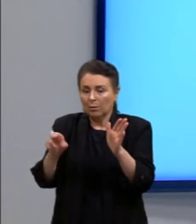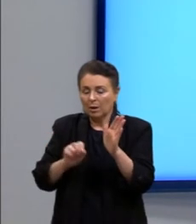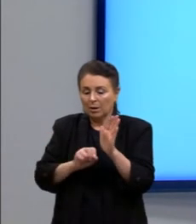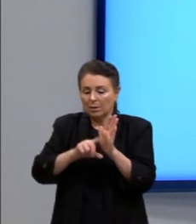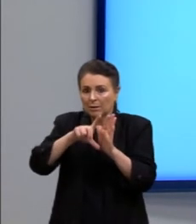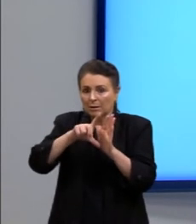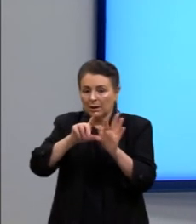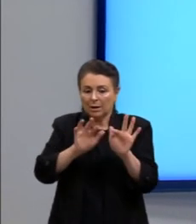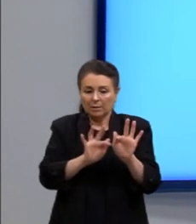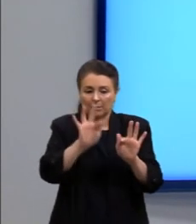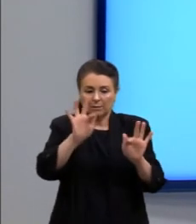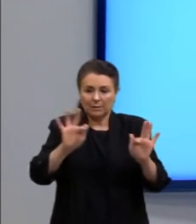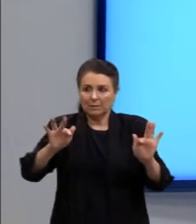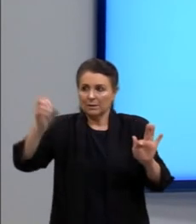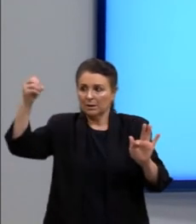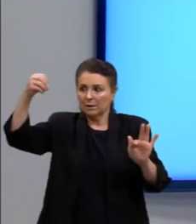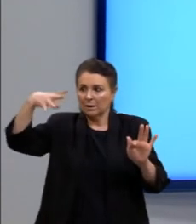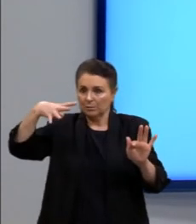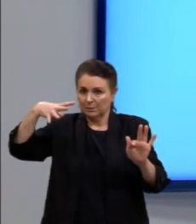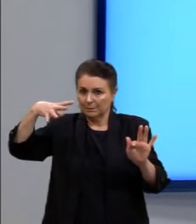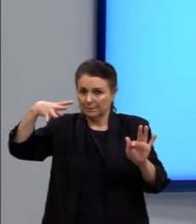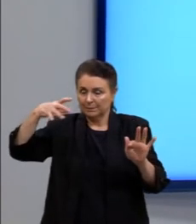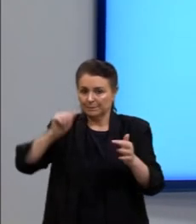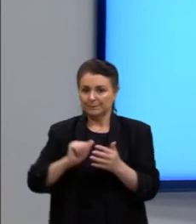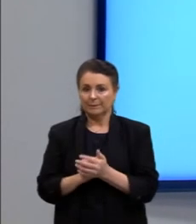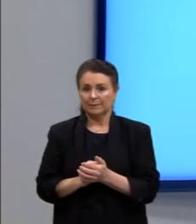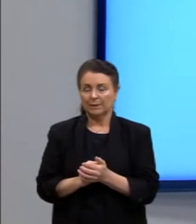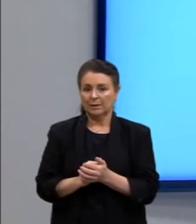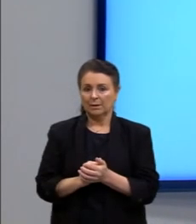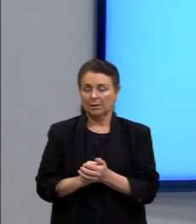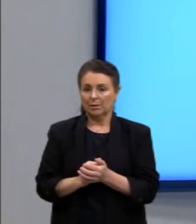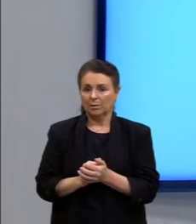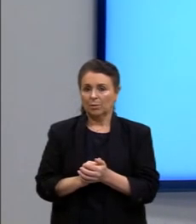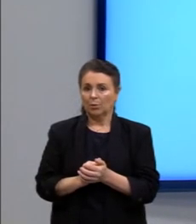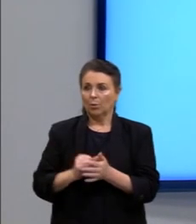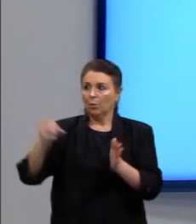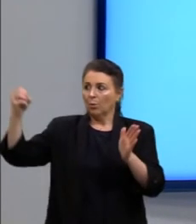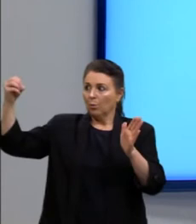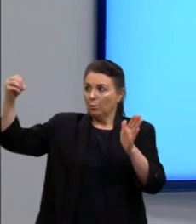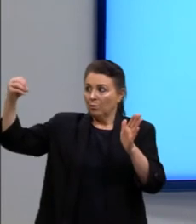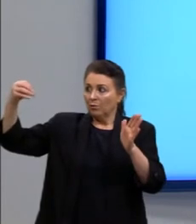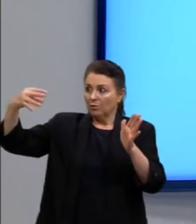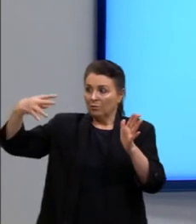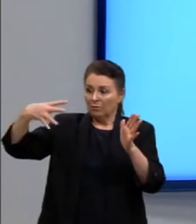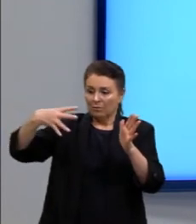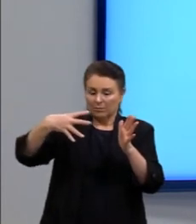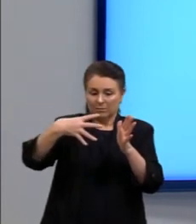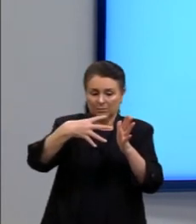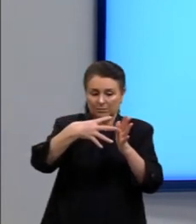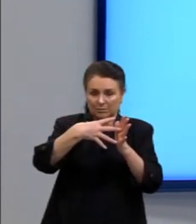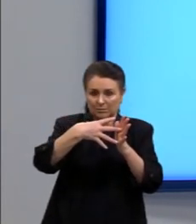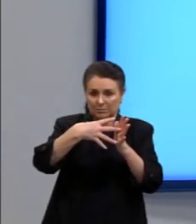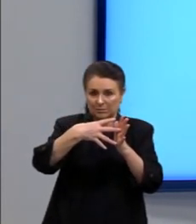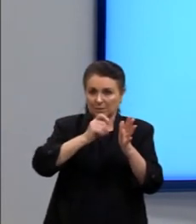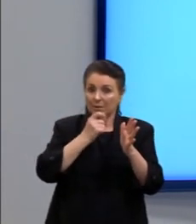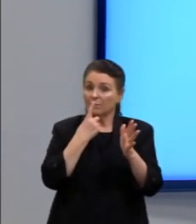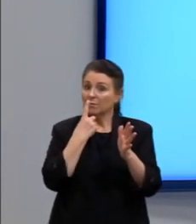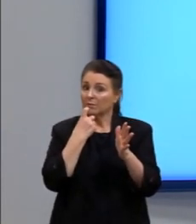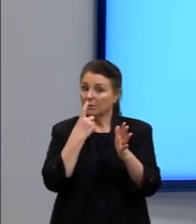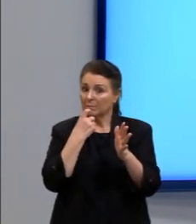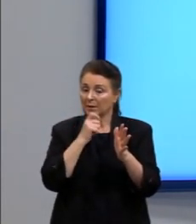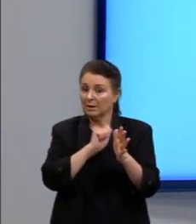que sobre ele incide. Um feixe luminoso composto por luzes vermelhas,